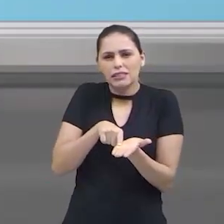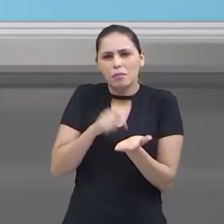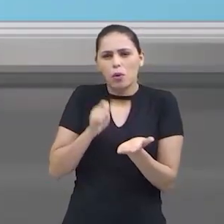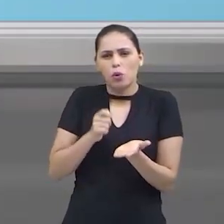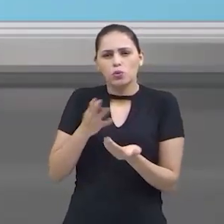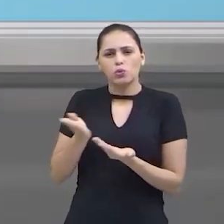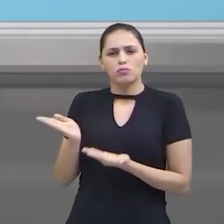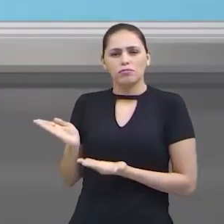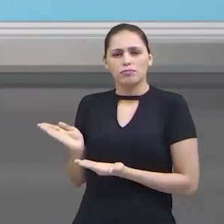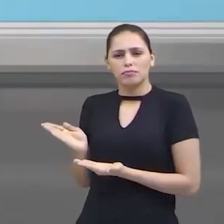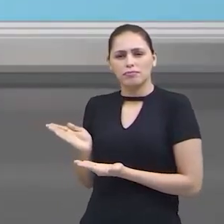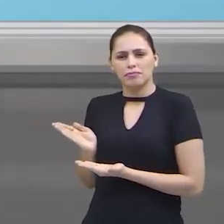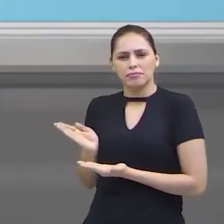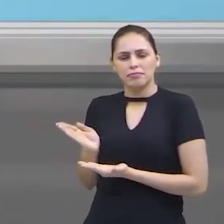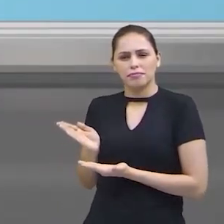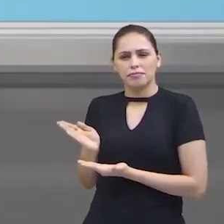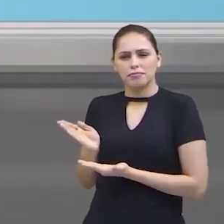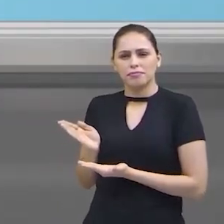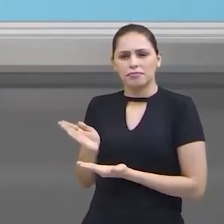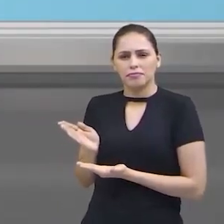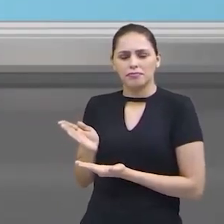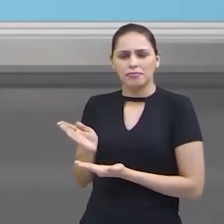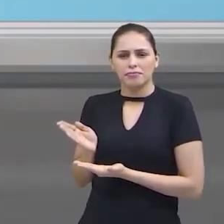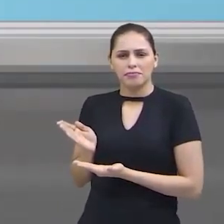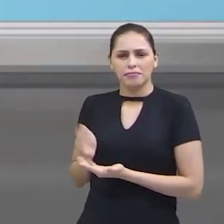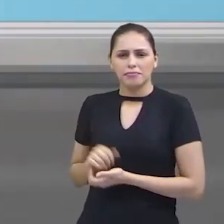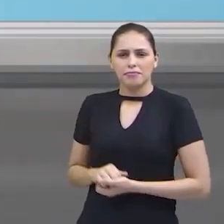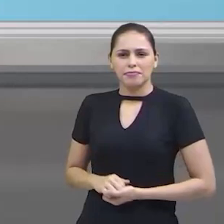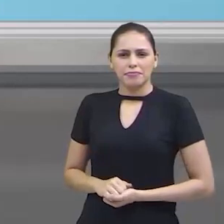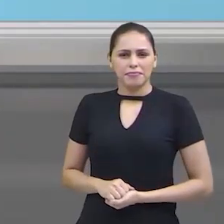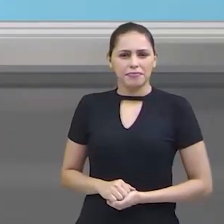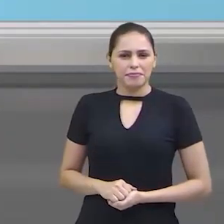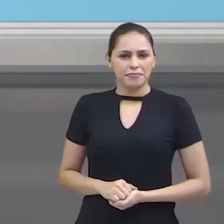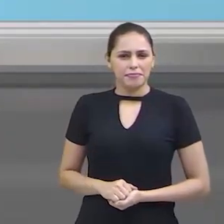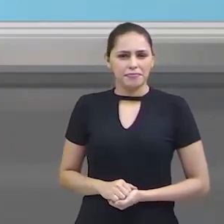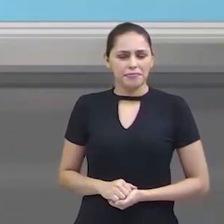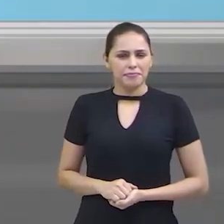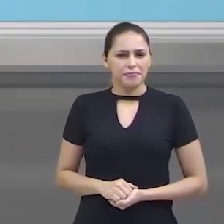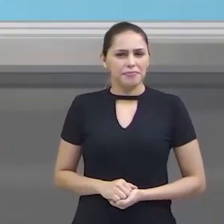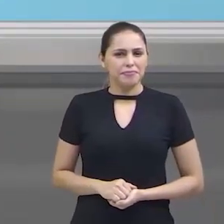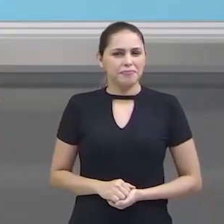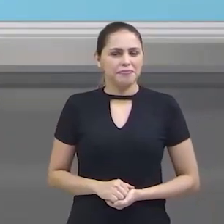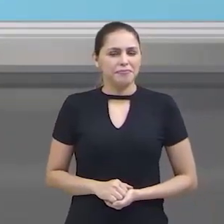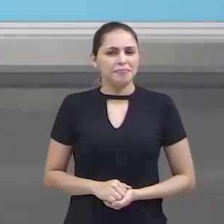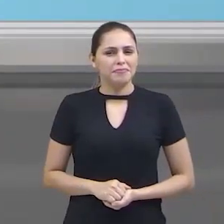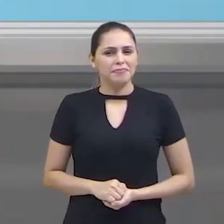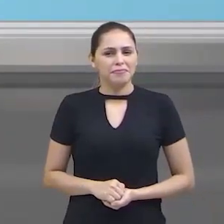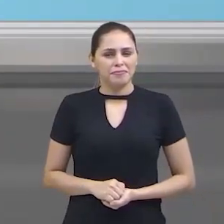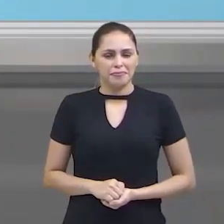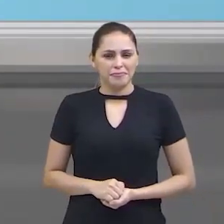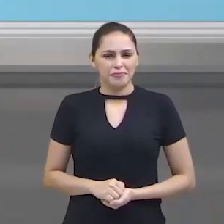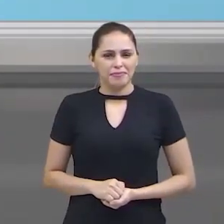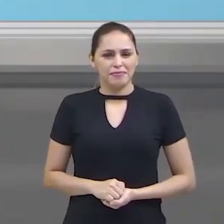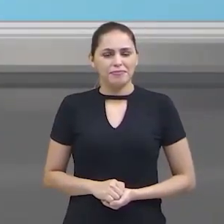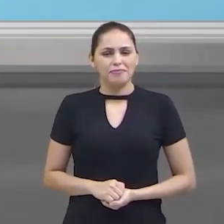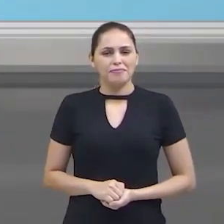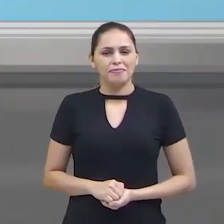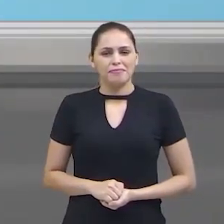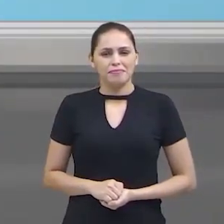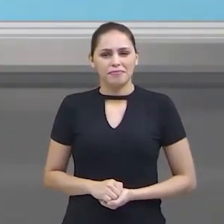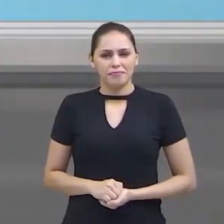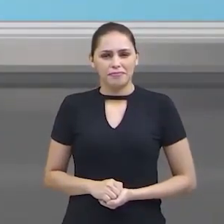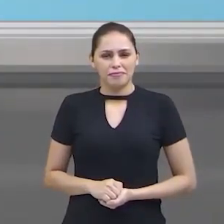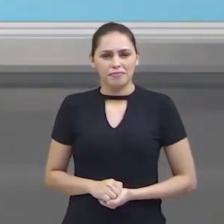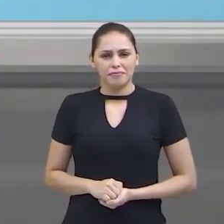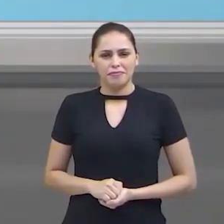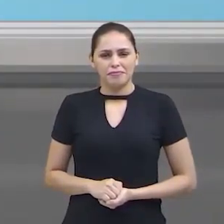aqui, a pontinha, e vou dobrar até o meio da folha. Ó. Vou pegar a outra pontinha,